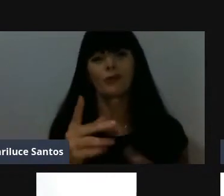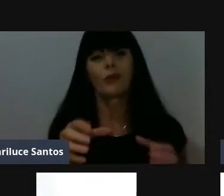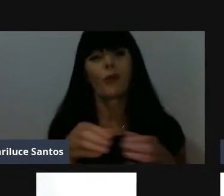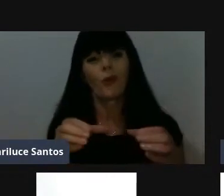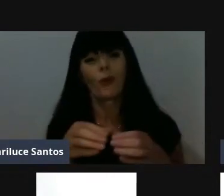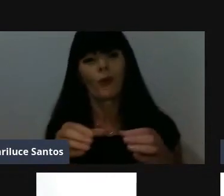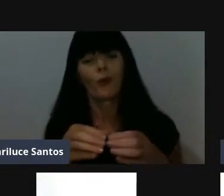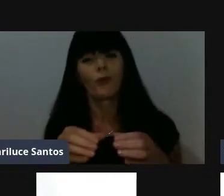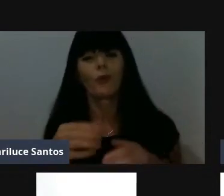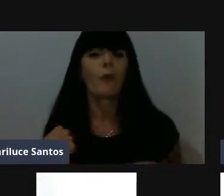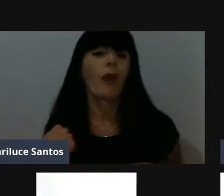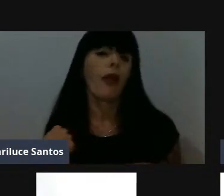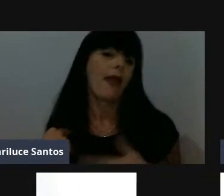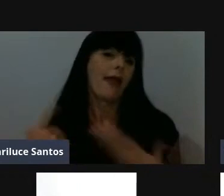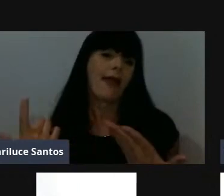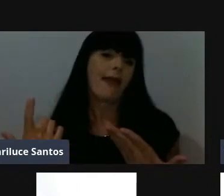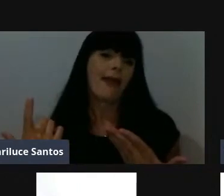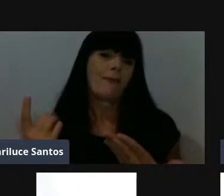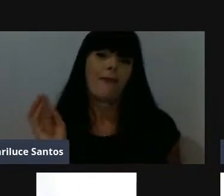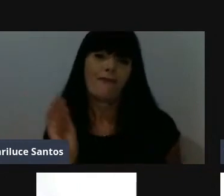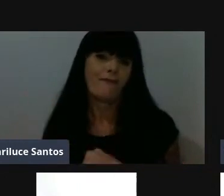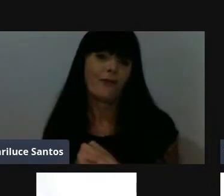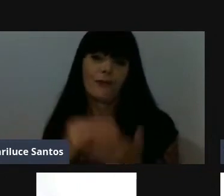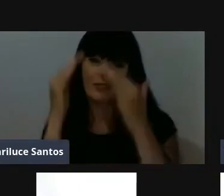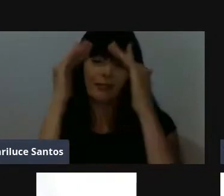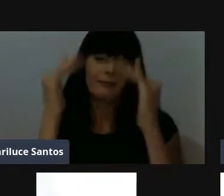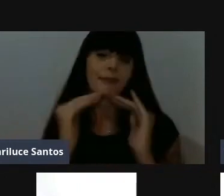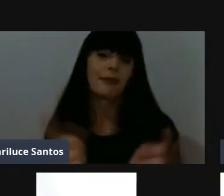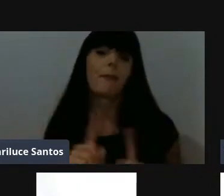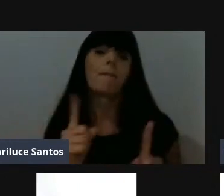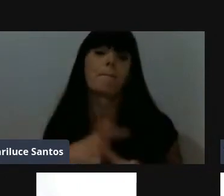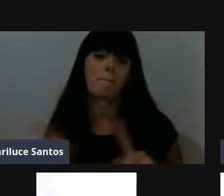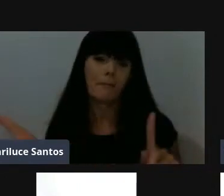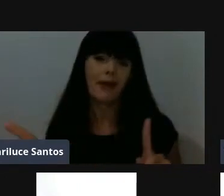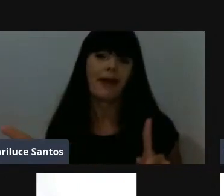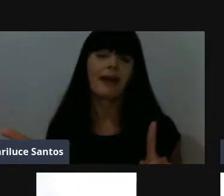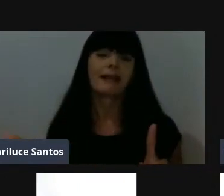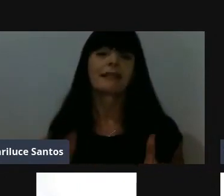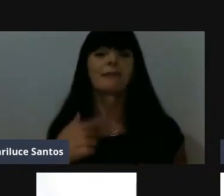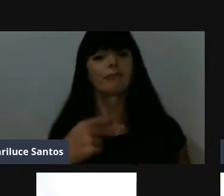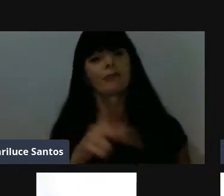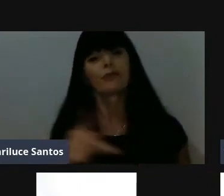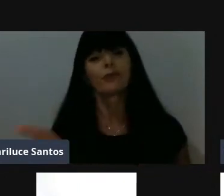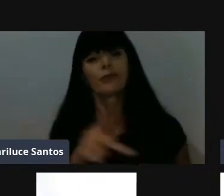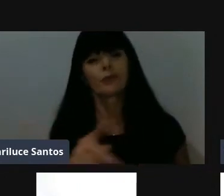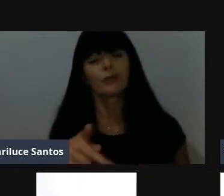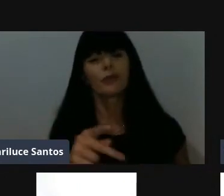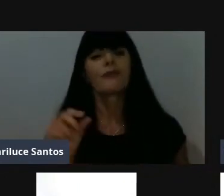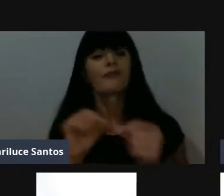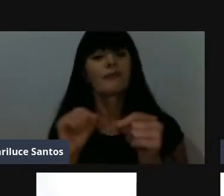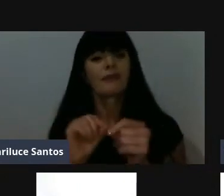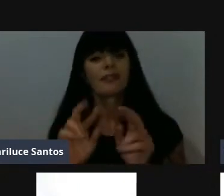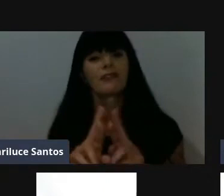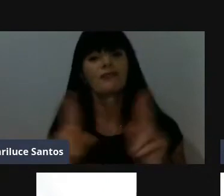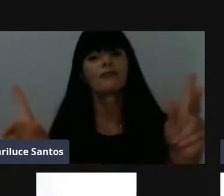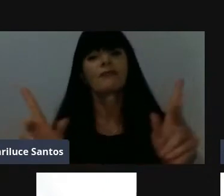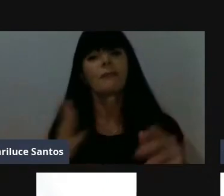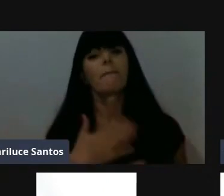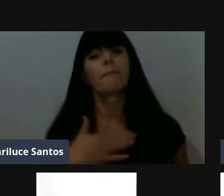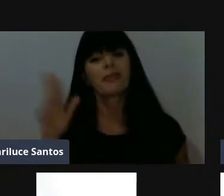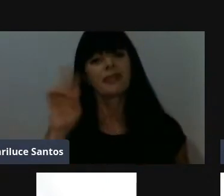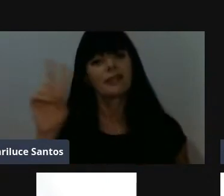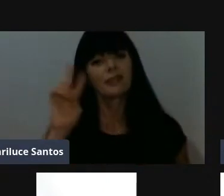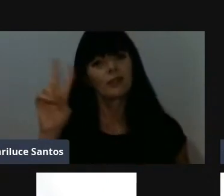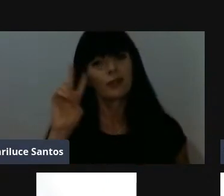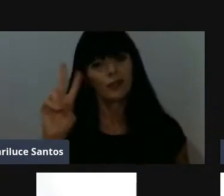politicagem aqui da minha parte, mas realmente a, a Glaucia, ela, ela fez a diferença na minha história. Eu me lembro que até, eu falei